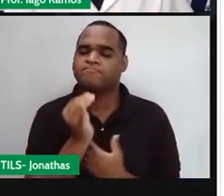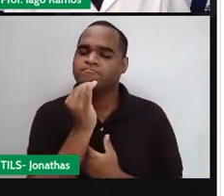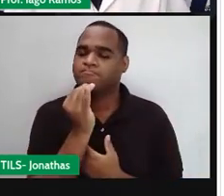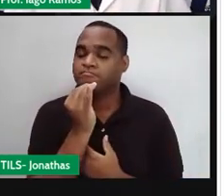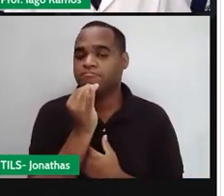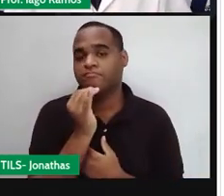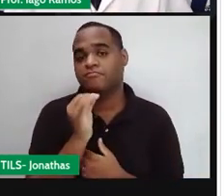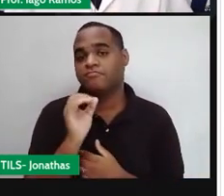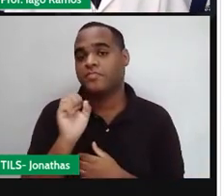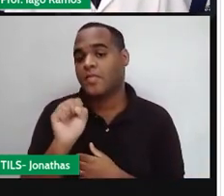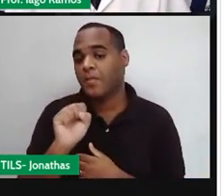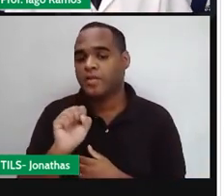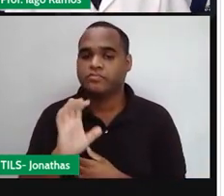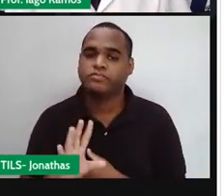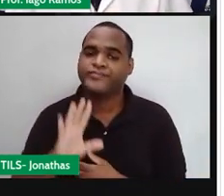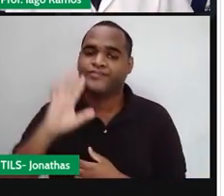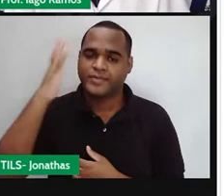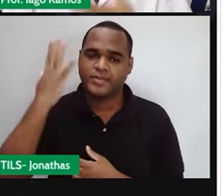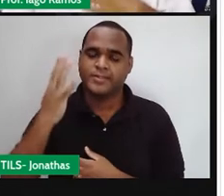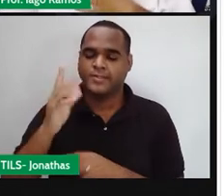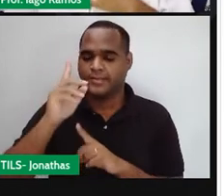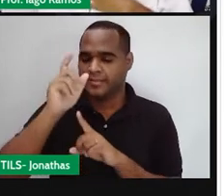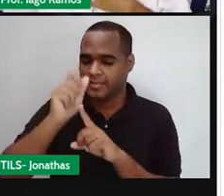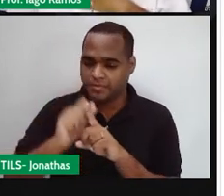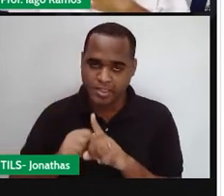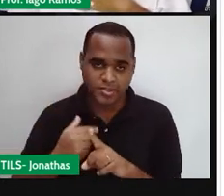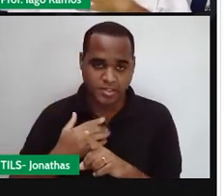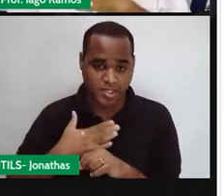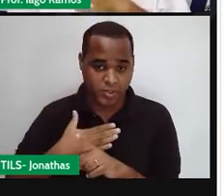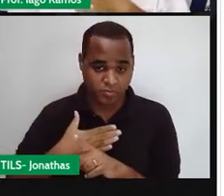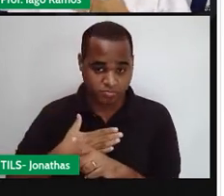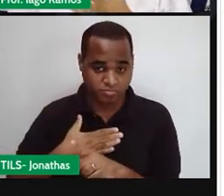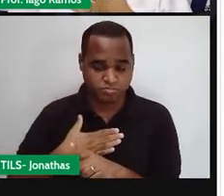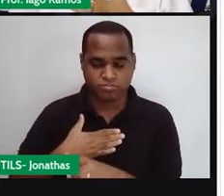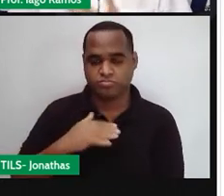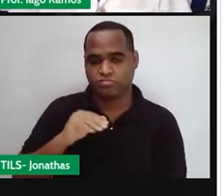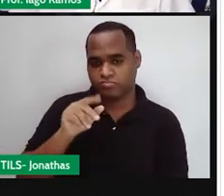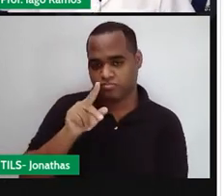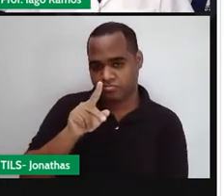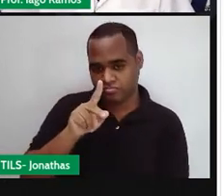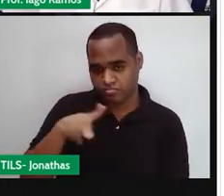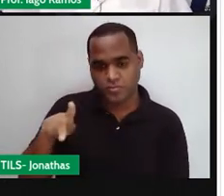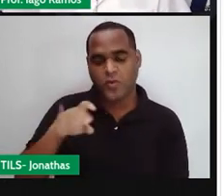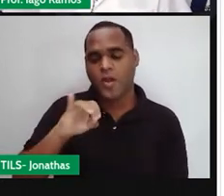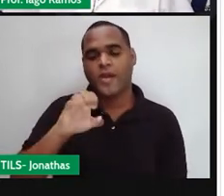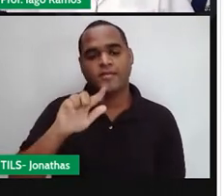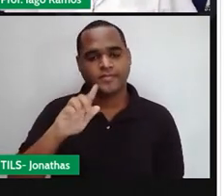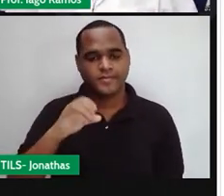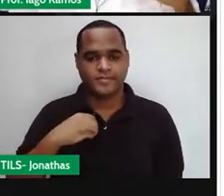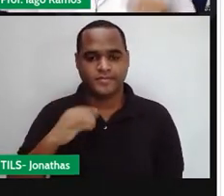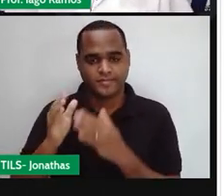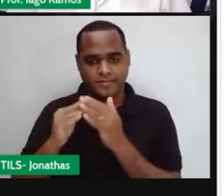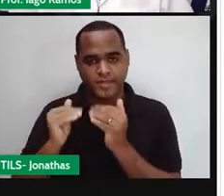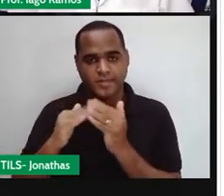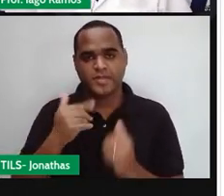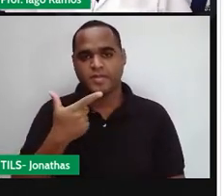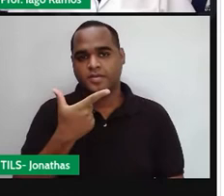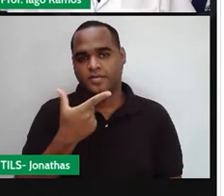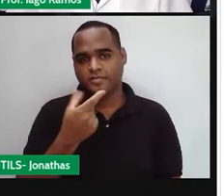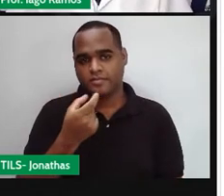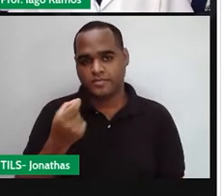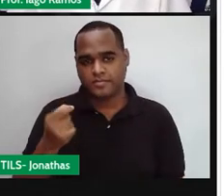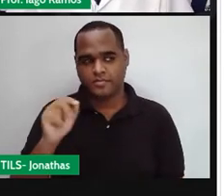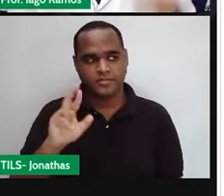Suponha que em um determinado mês, eu, eu, professor Iago, pedi R$200,00